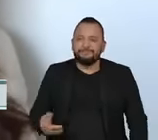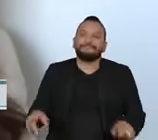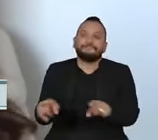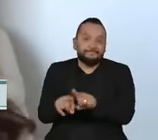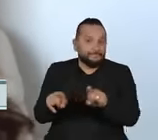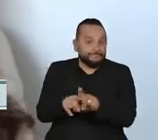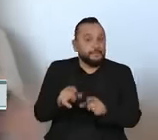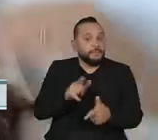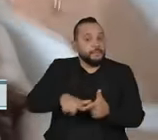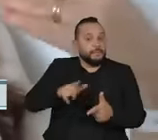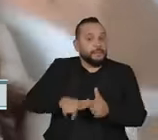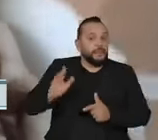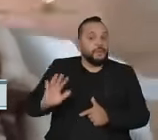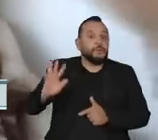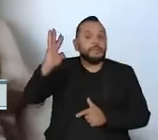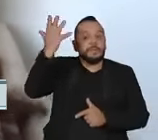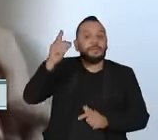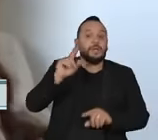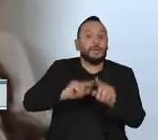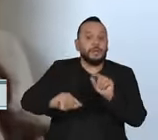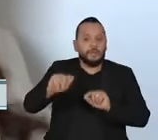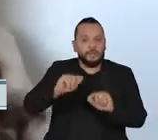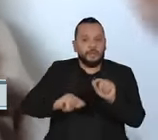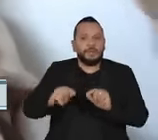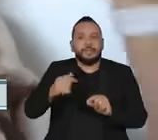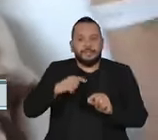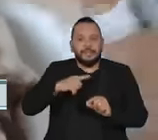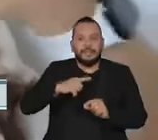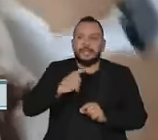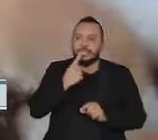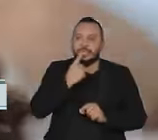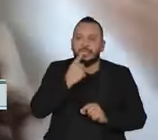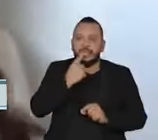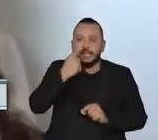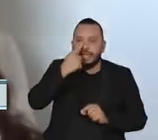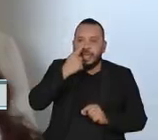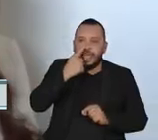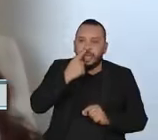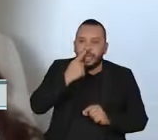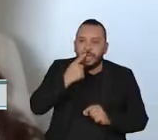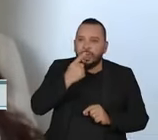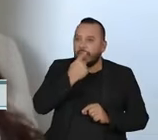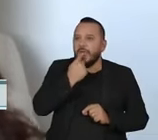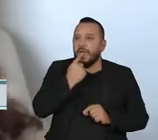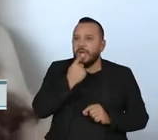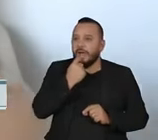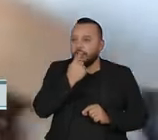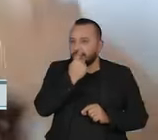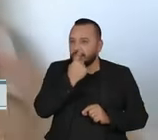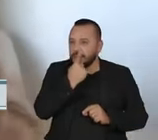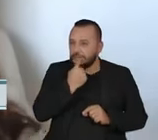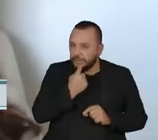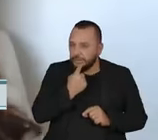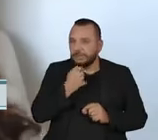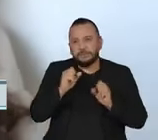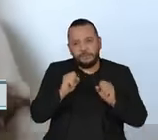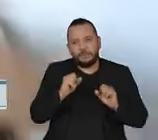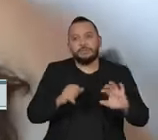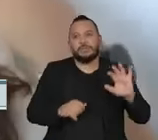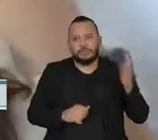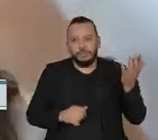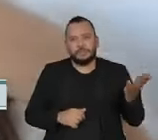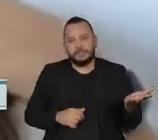pode acontecer é sangramento nasal, por exemplo, nas vias